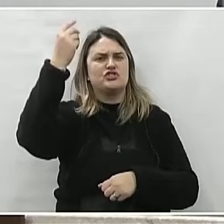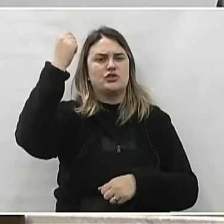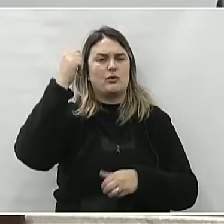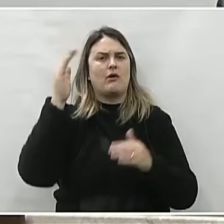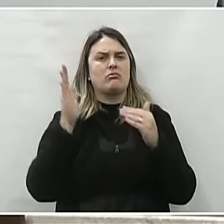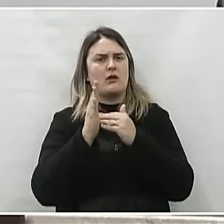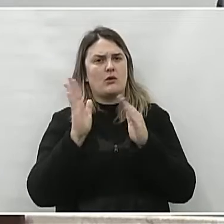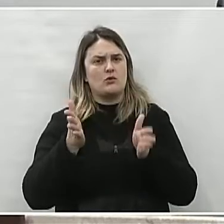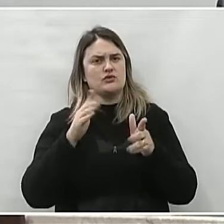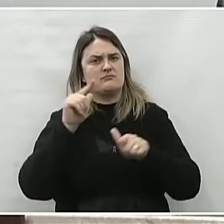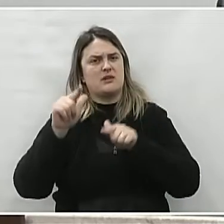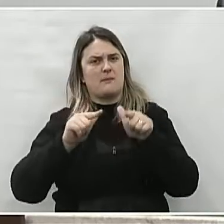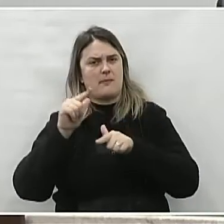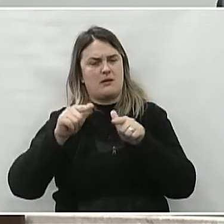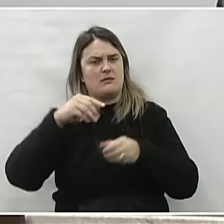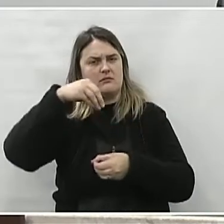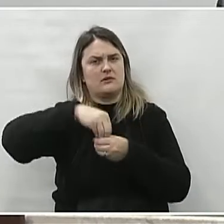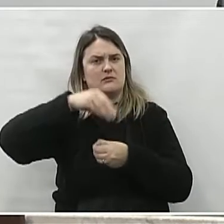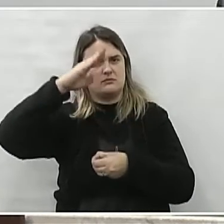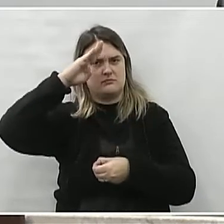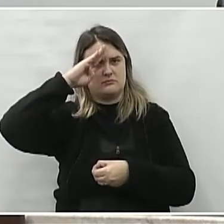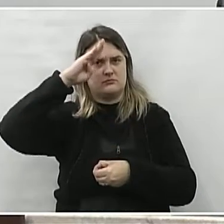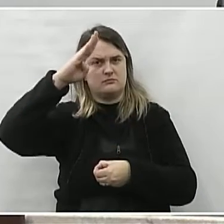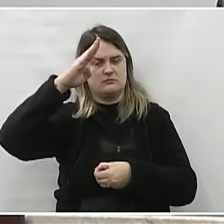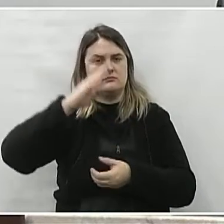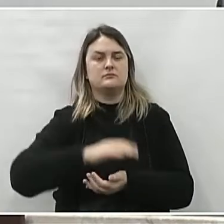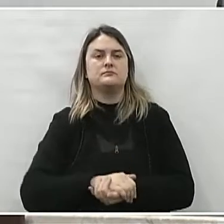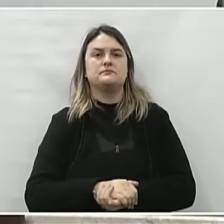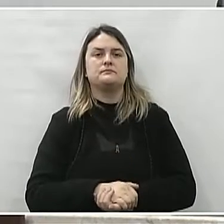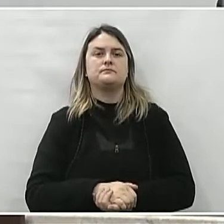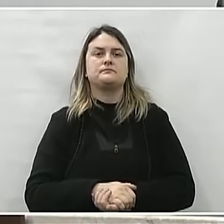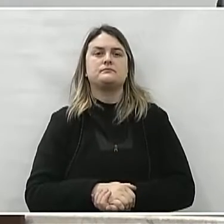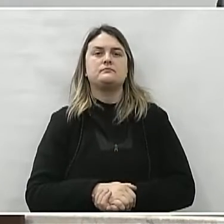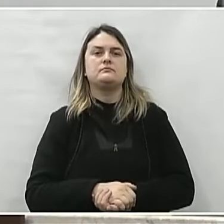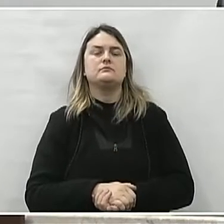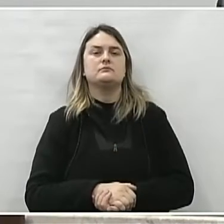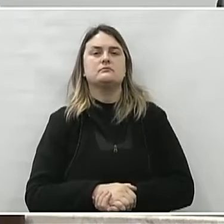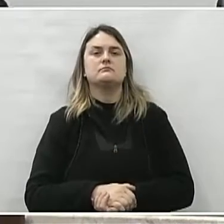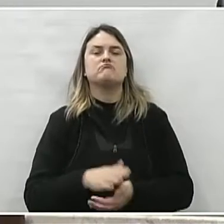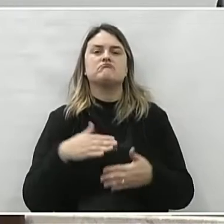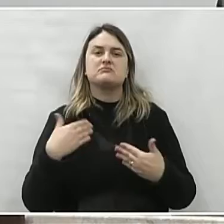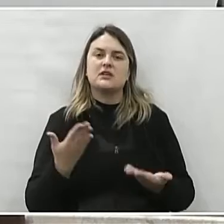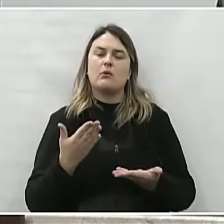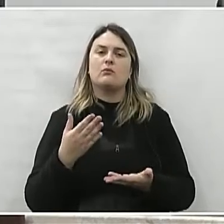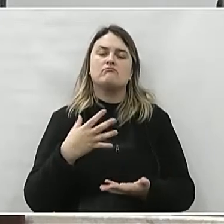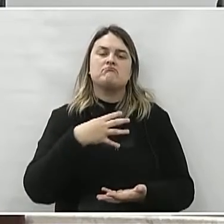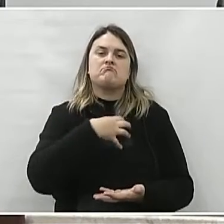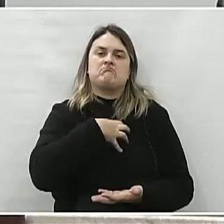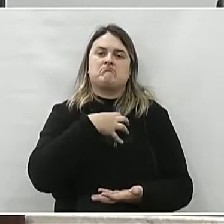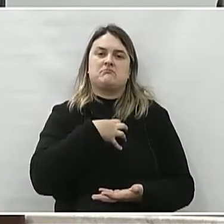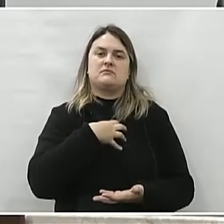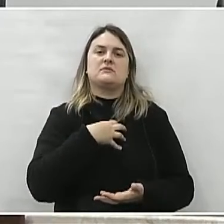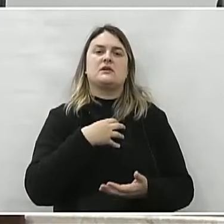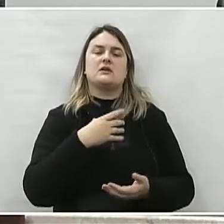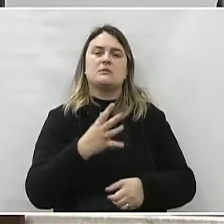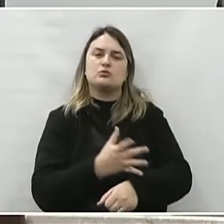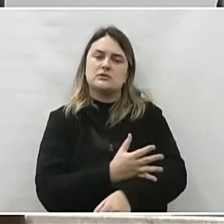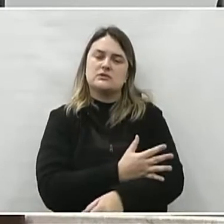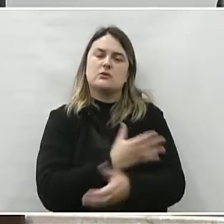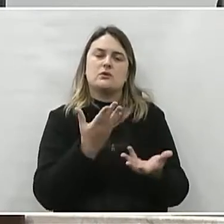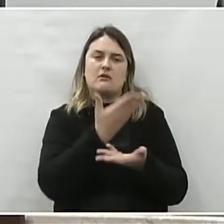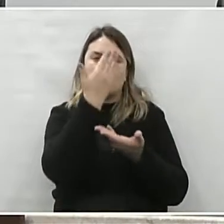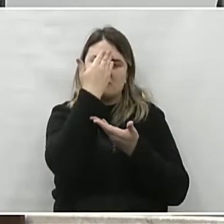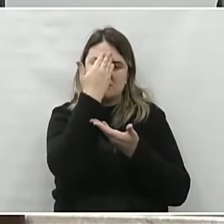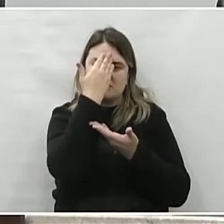ativa do nosso exército brasileiro, esteve aqui no nosso município hoje, então fica aqui no nosso registro. Muito